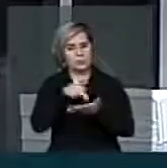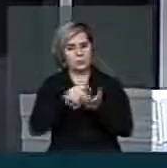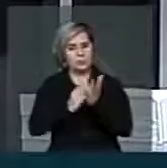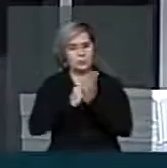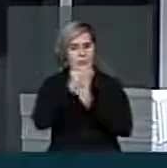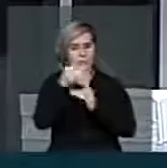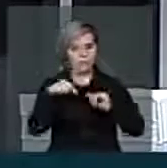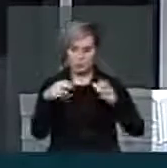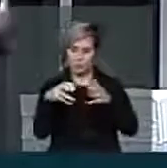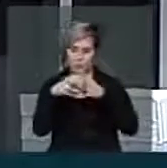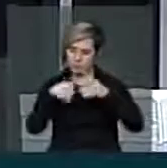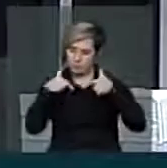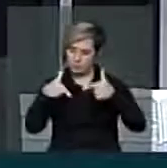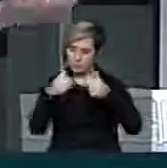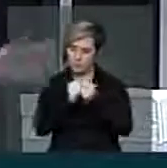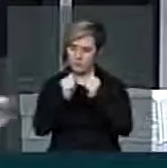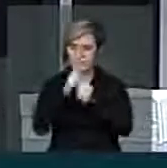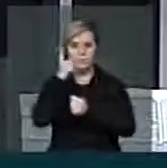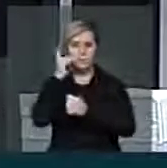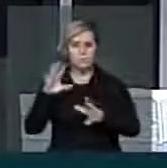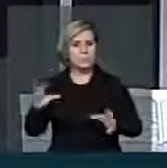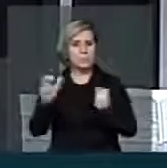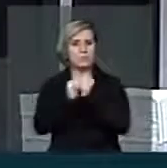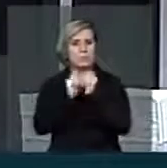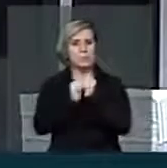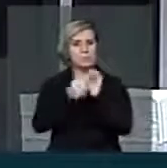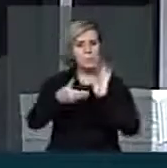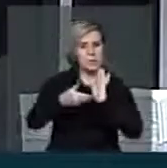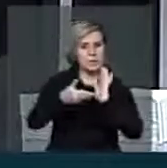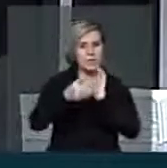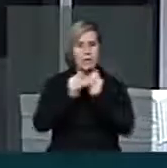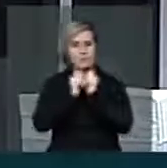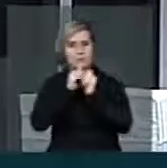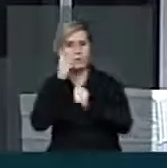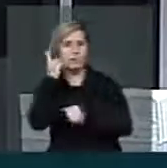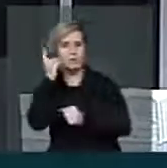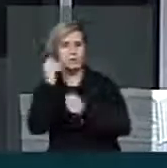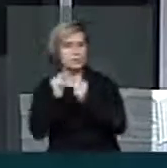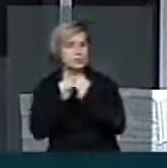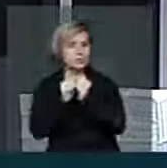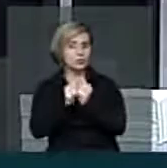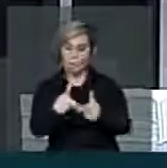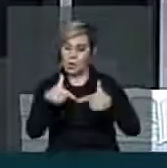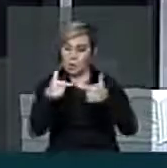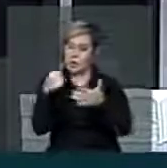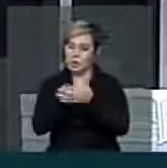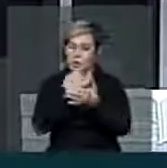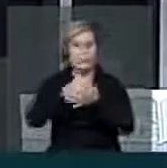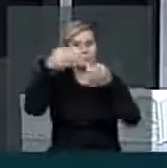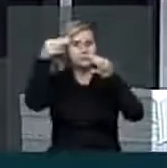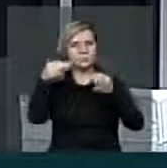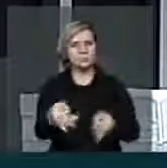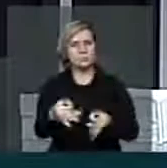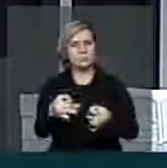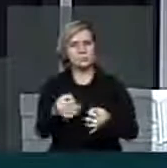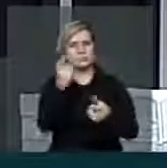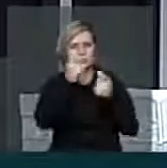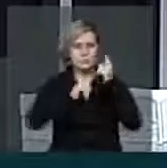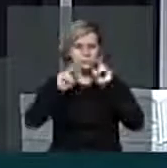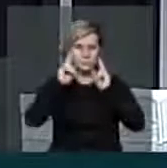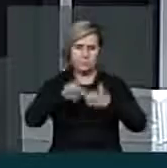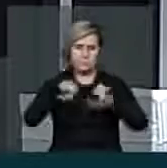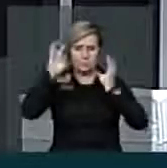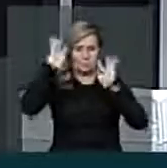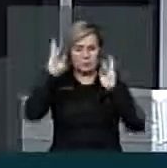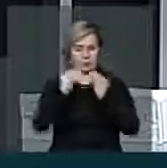dessa nossa frente parlamentar, unir a Câmara Federal, os deputados federais, nesta luta mais do que justa, para reconhecer uma